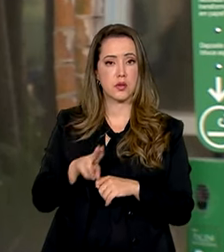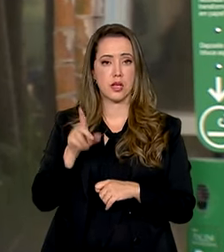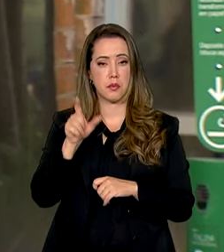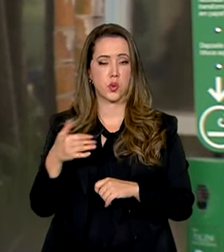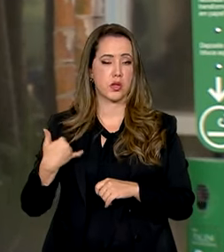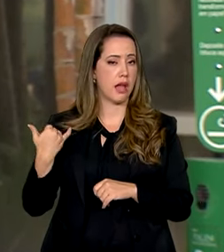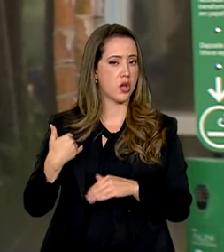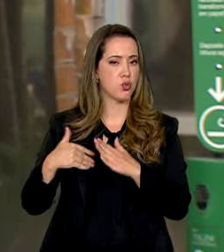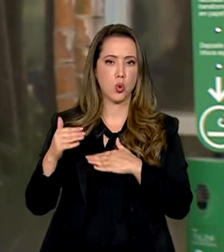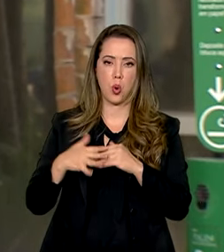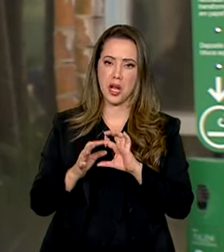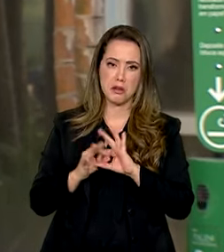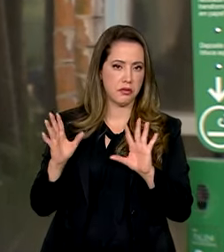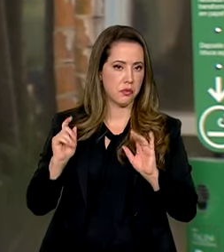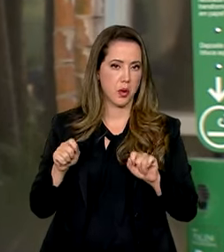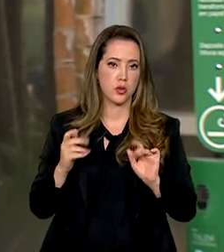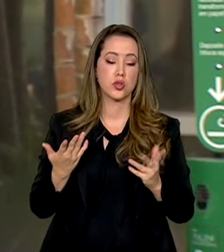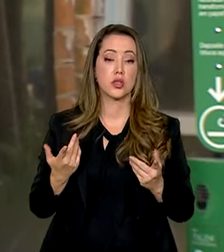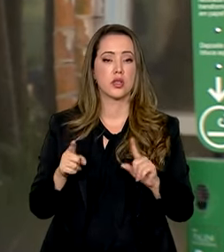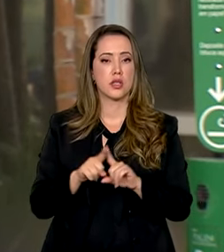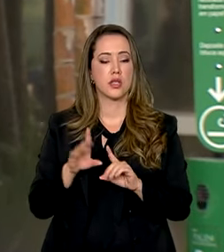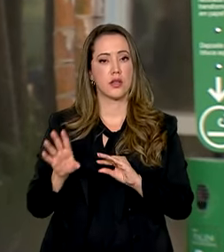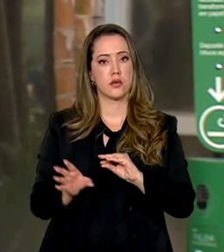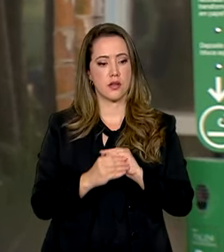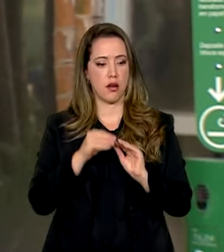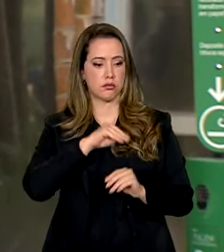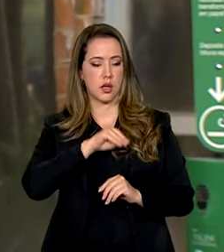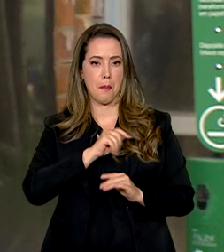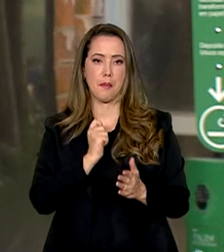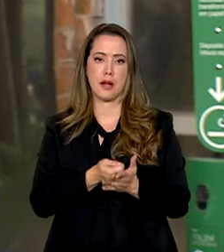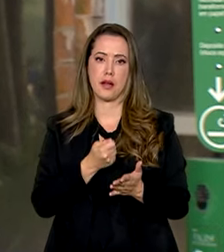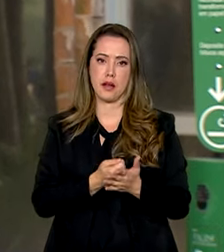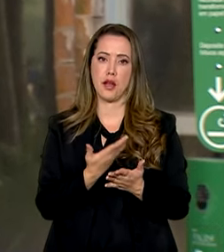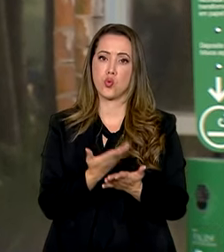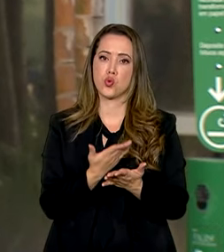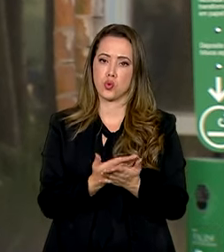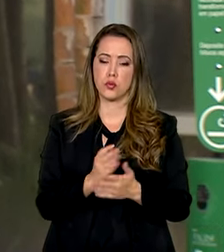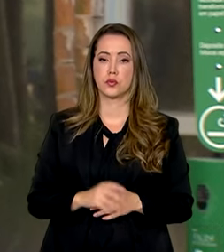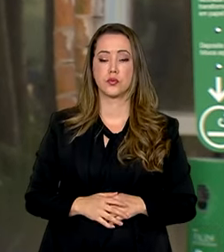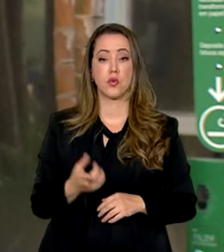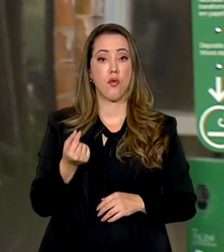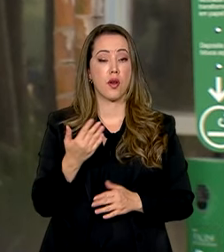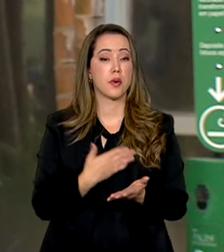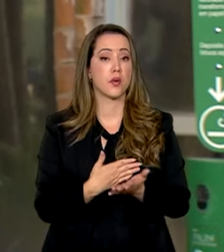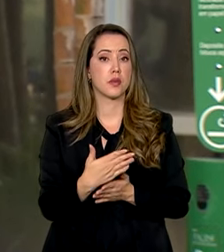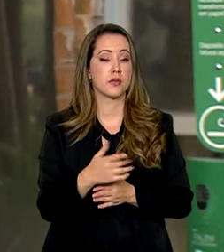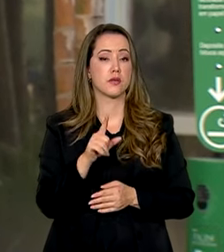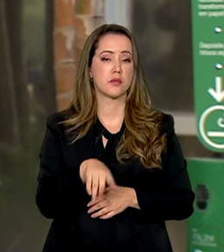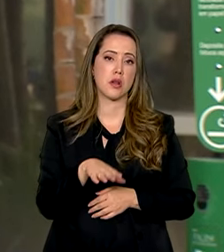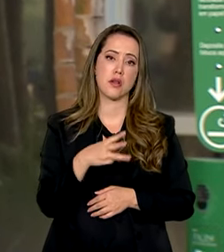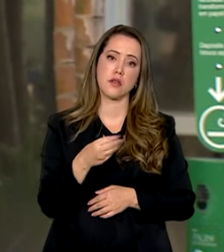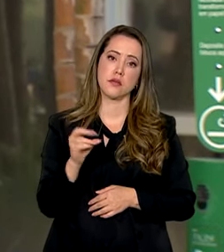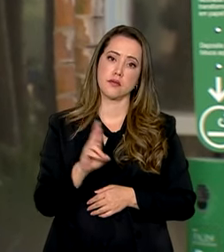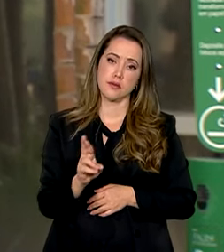idades que querem ter uma renda complementar para custear os estudos. O valor para começar a investir é de cerca